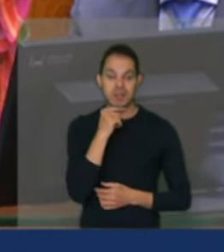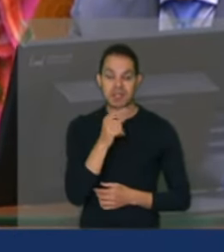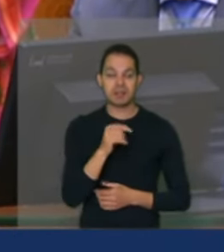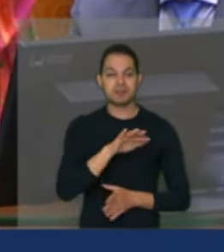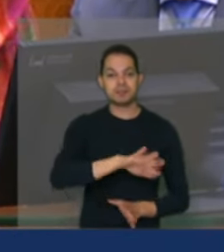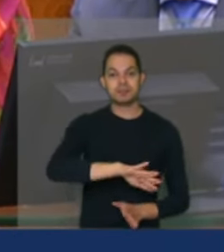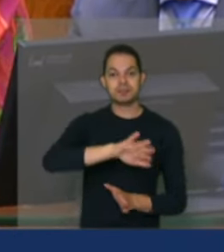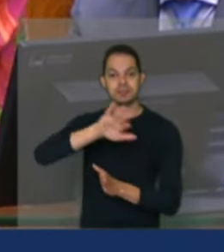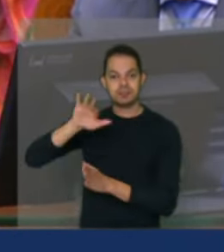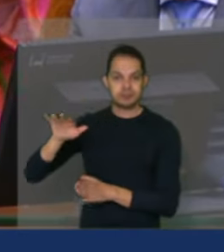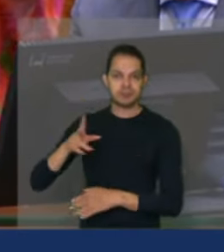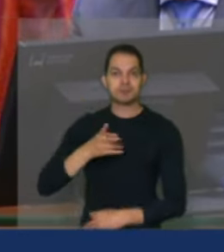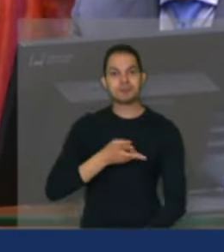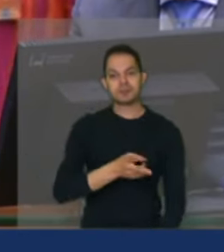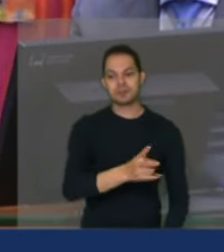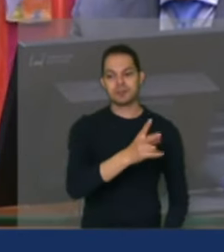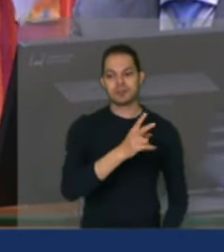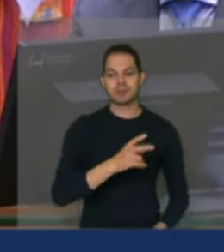adiante.